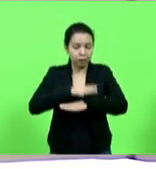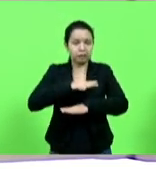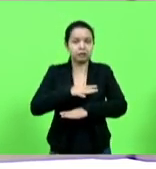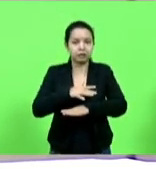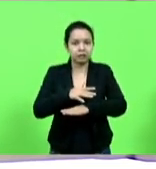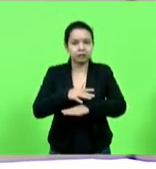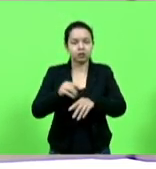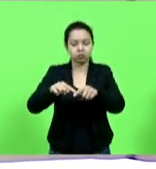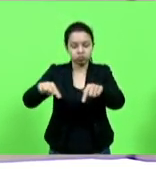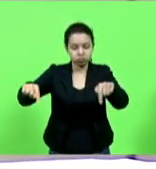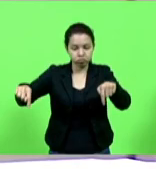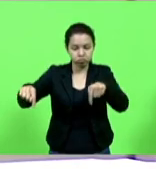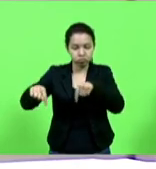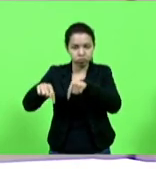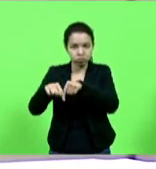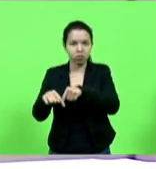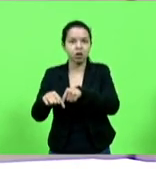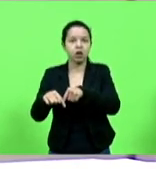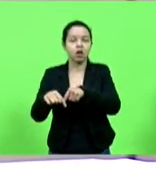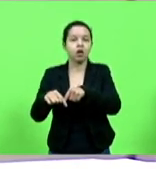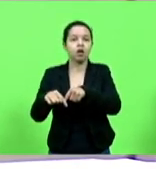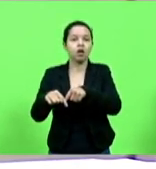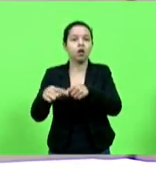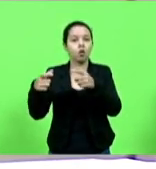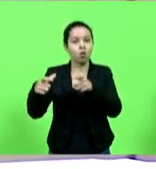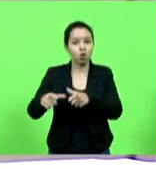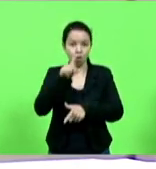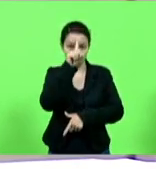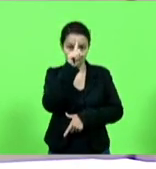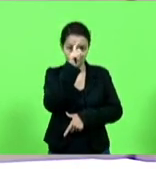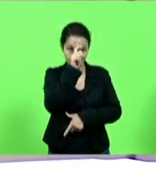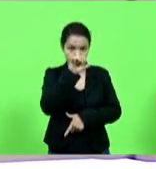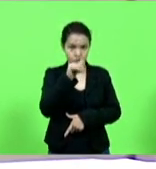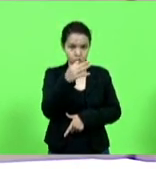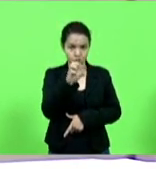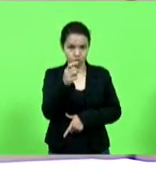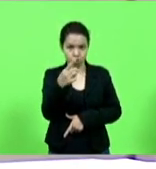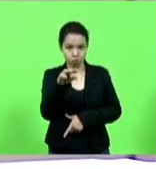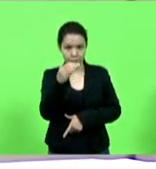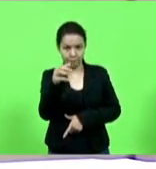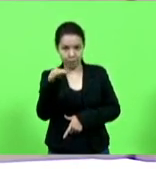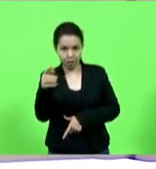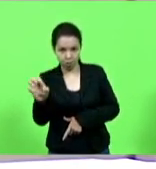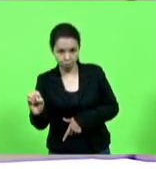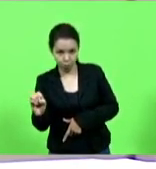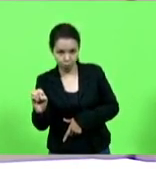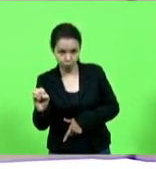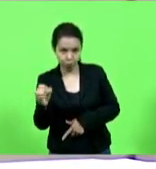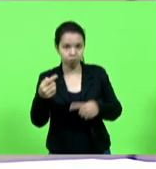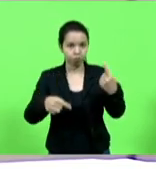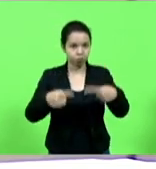em discussão não havendo quem queira discutir em votação